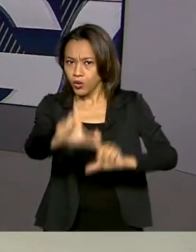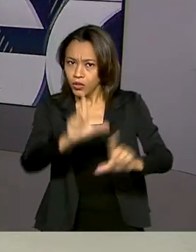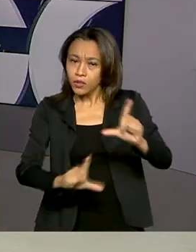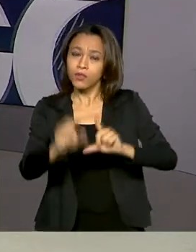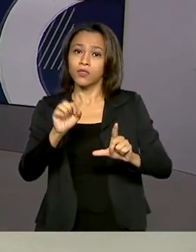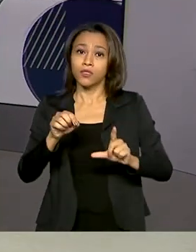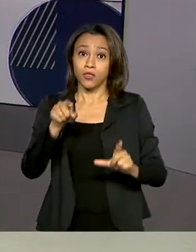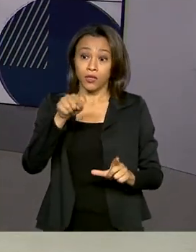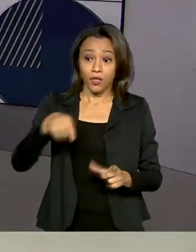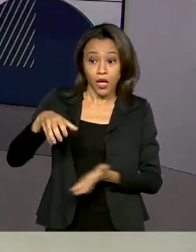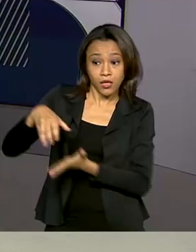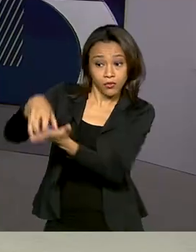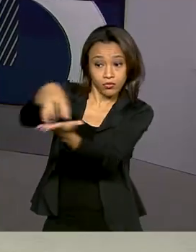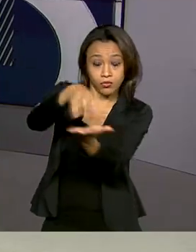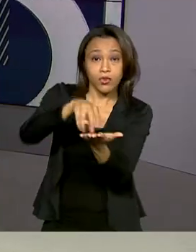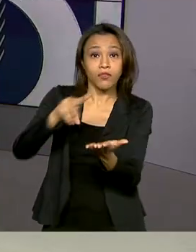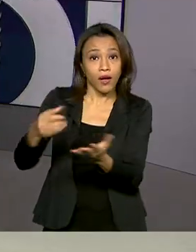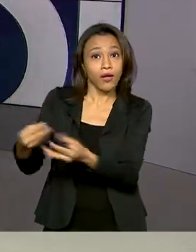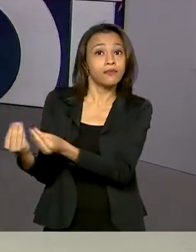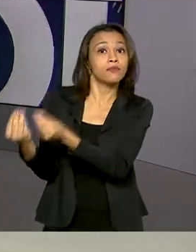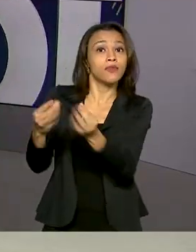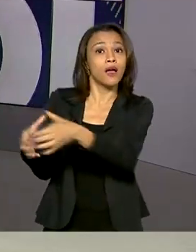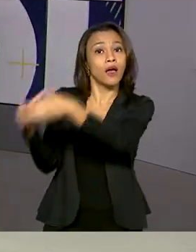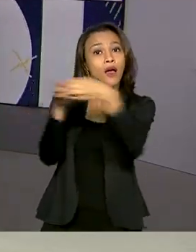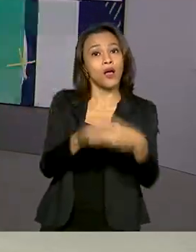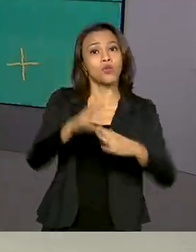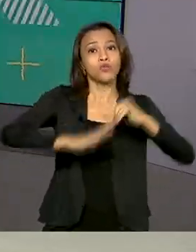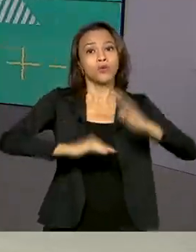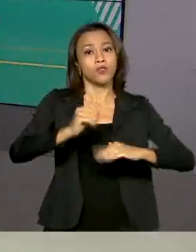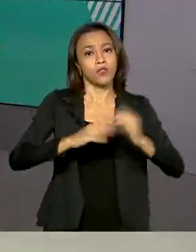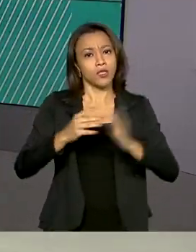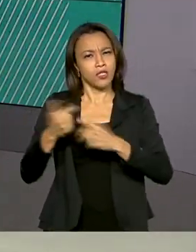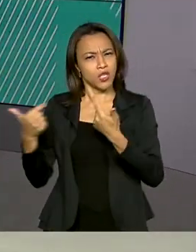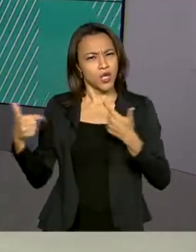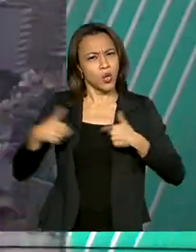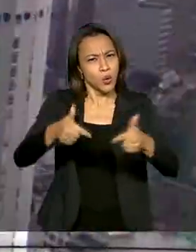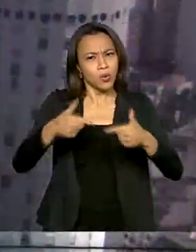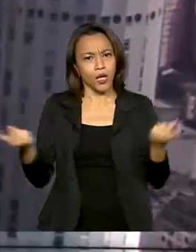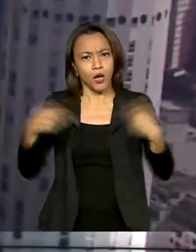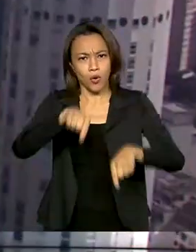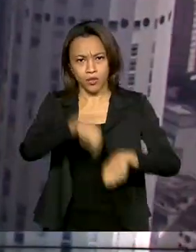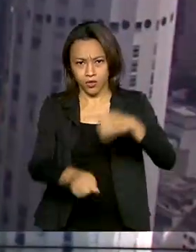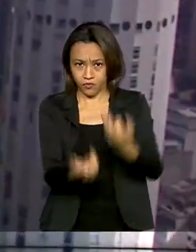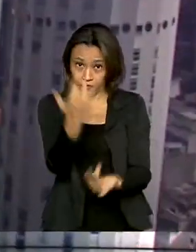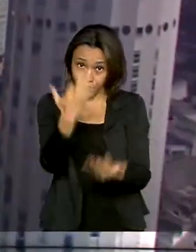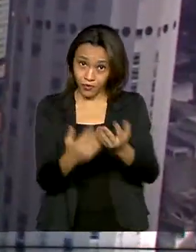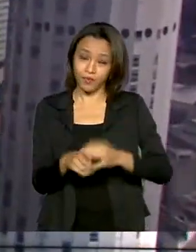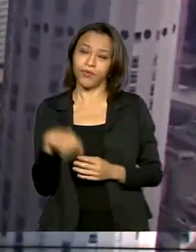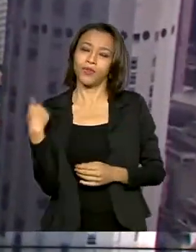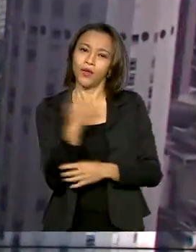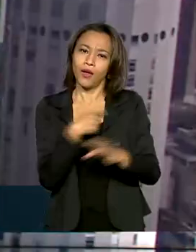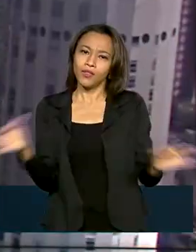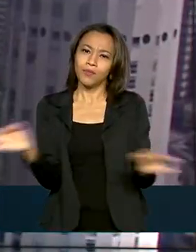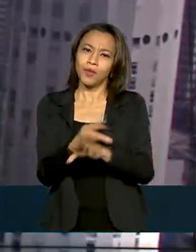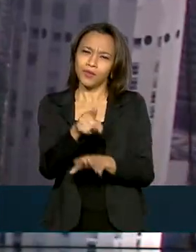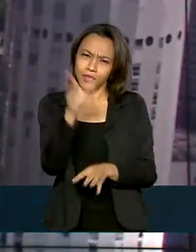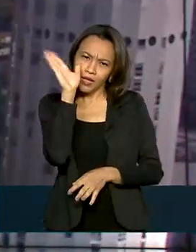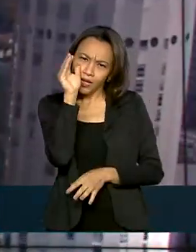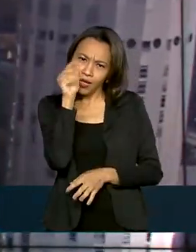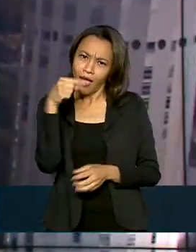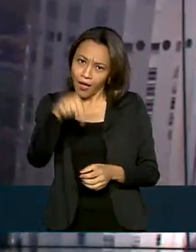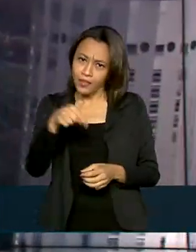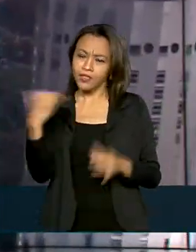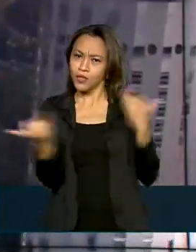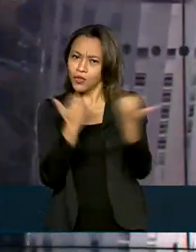disponibilizar os profissionais para ampliar o combate ao fogo na região. A gente fica por aqui. Você confere estas e outras